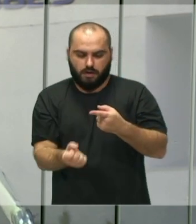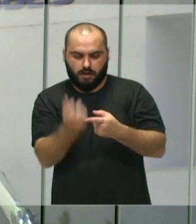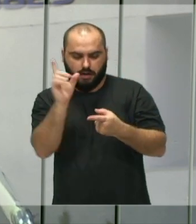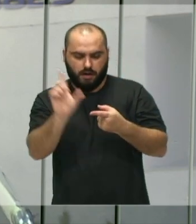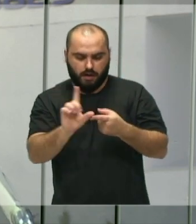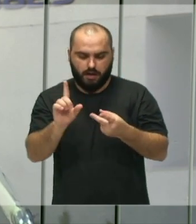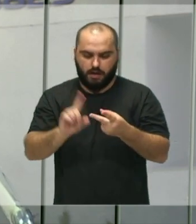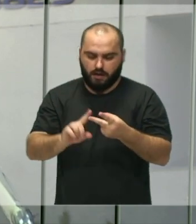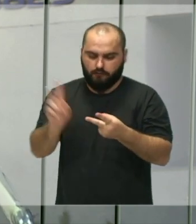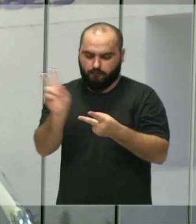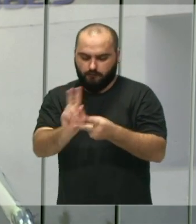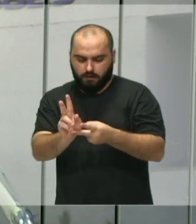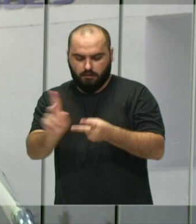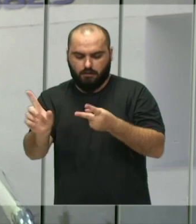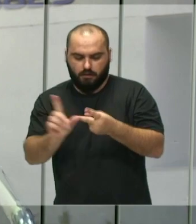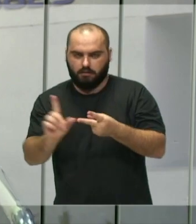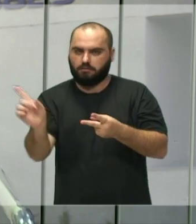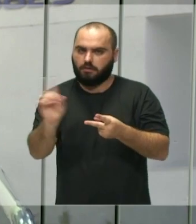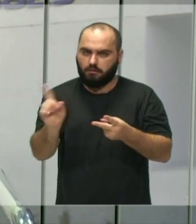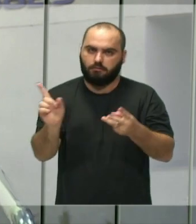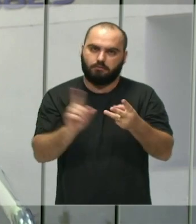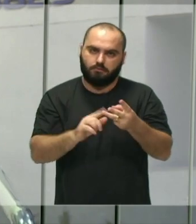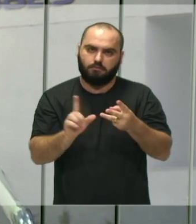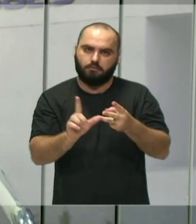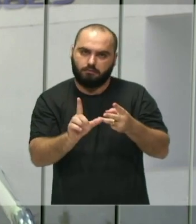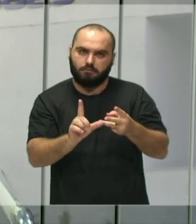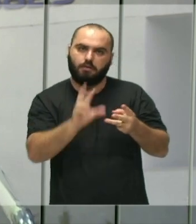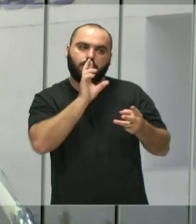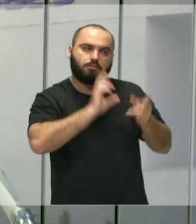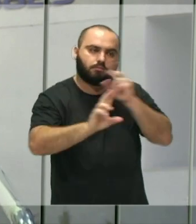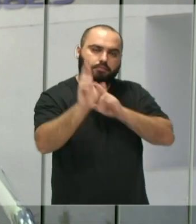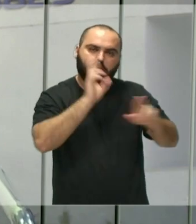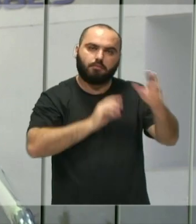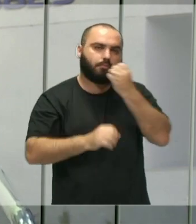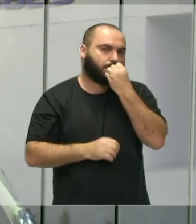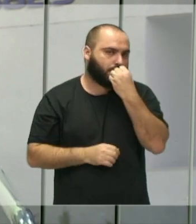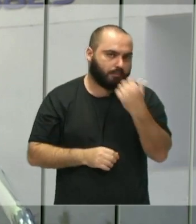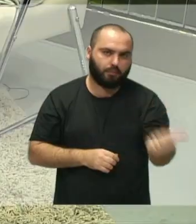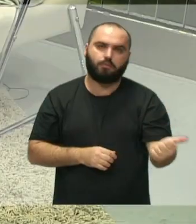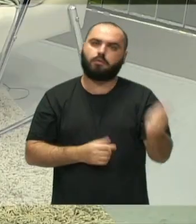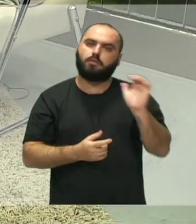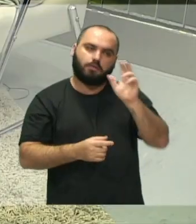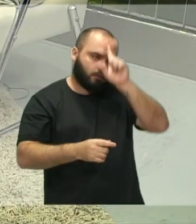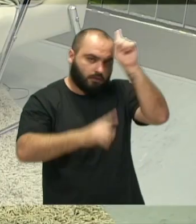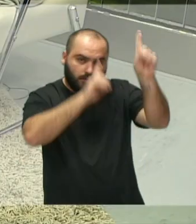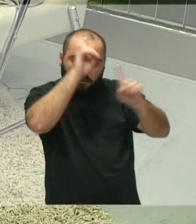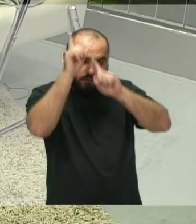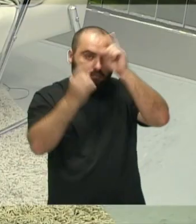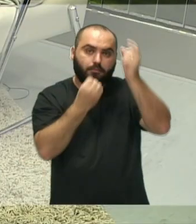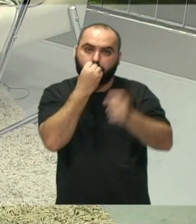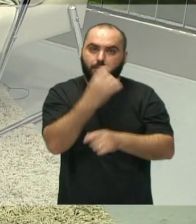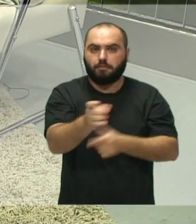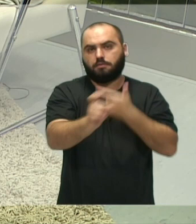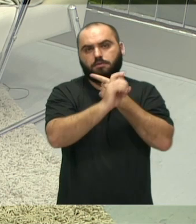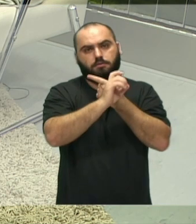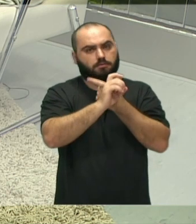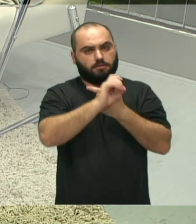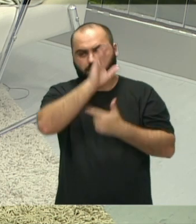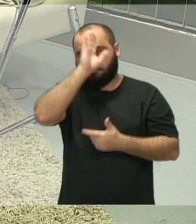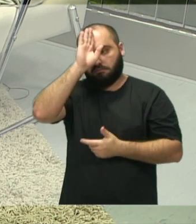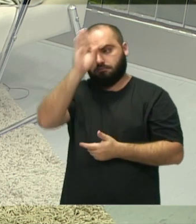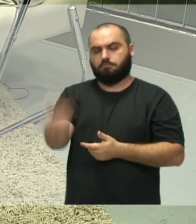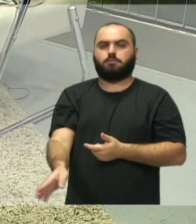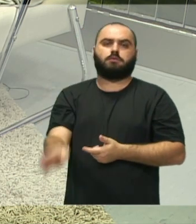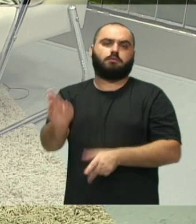fiscalizar. A nossa função também é dar bons resultados para executir boas alternativas, por quê? Porque a executiva atinge a nossa população inteira.